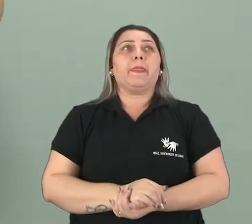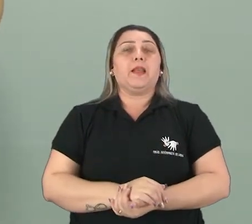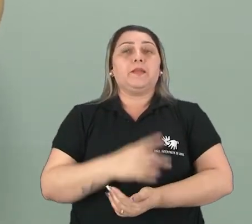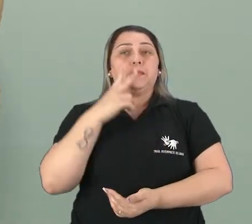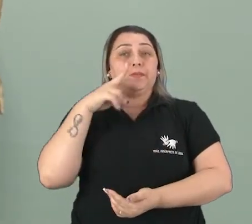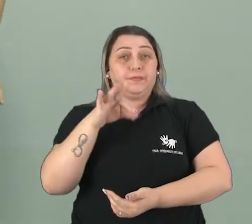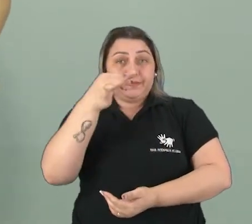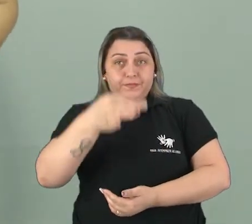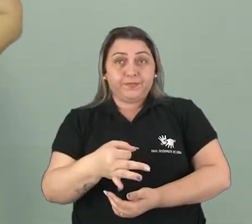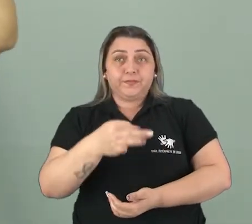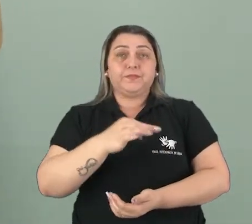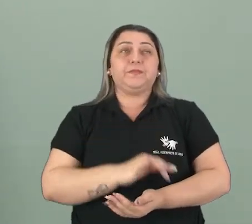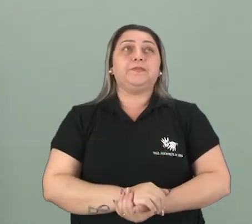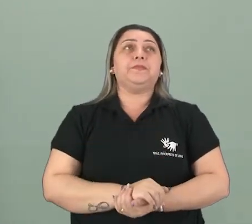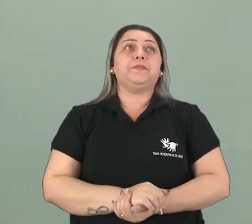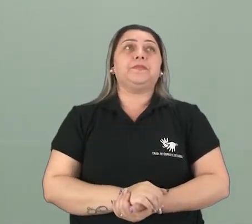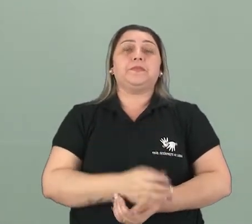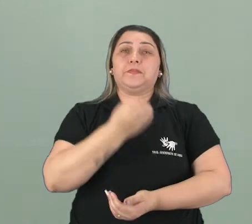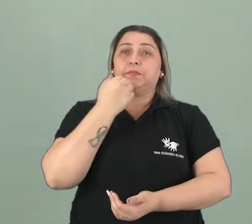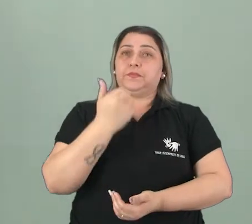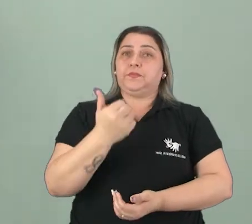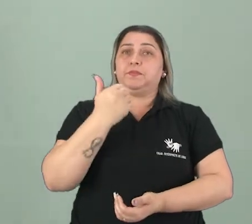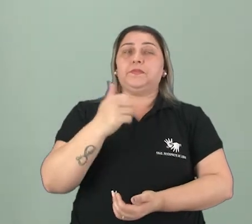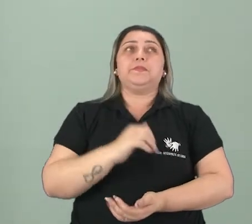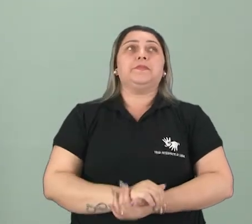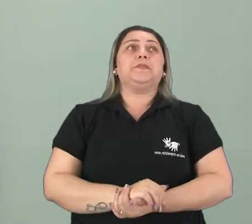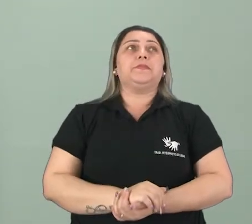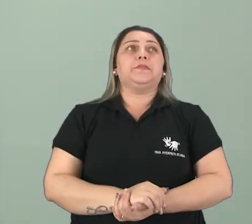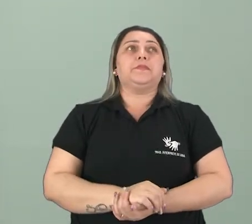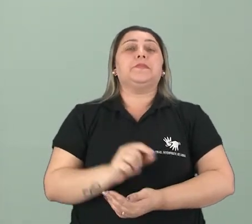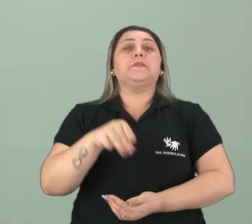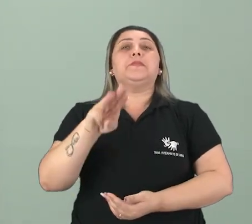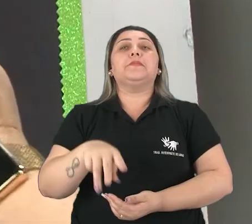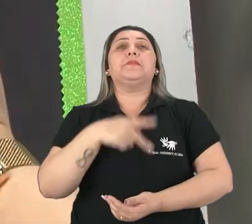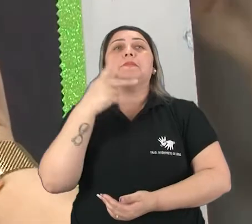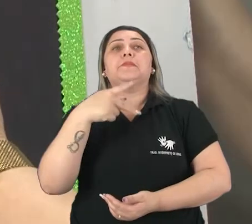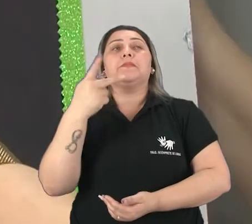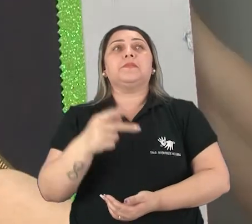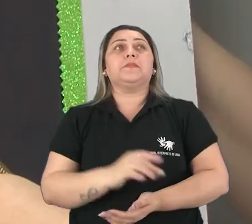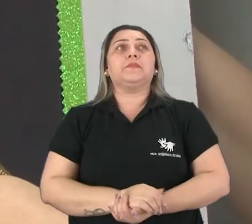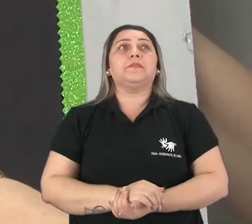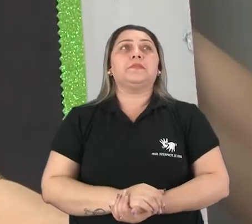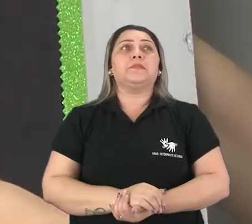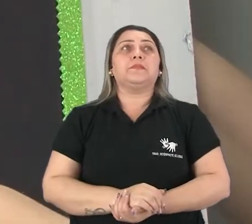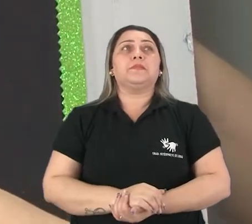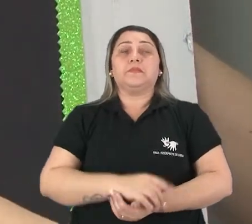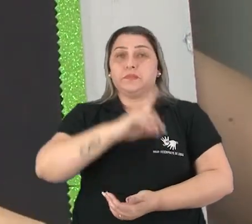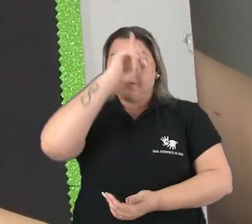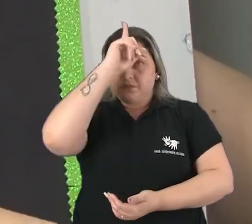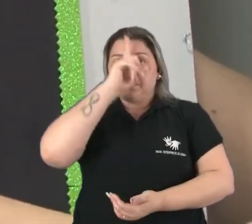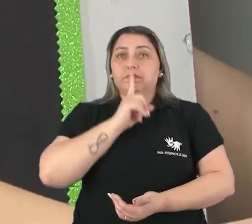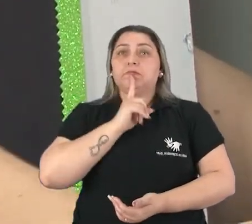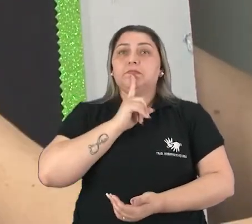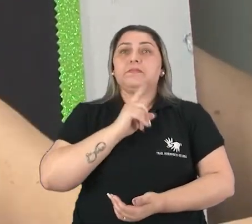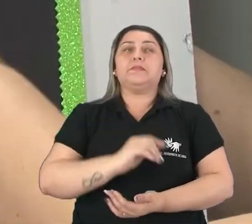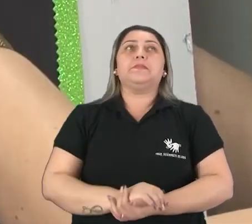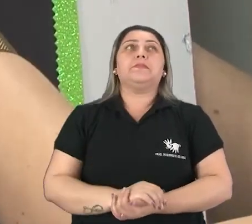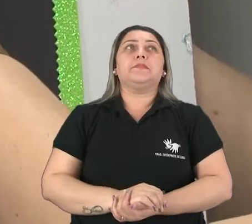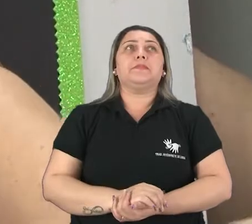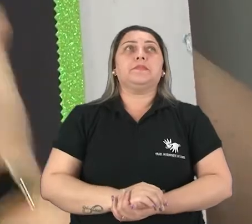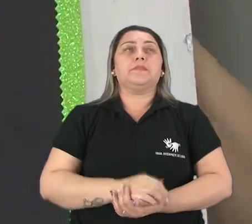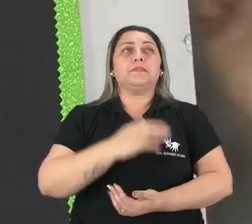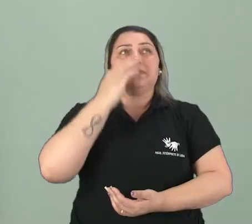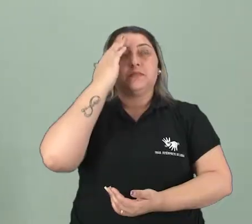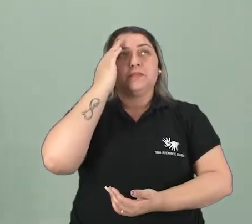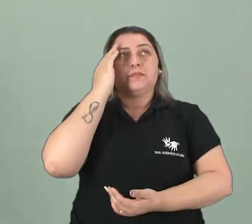você acerta. Muito bem que quem falou que é a amarela, né? A lixeira